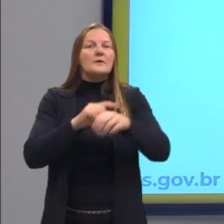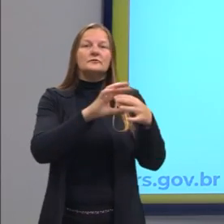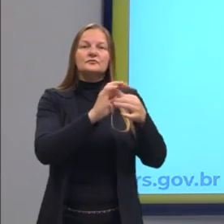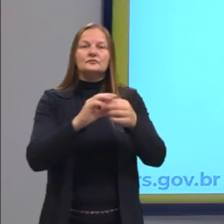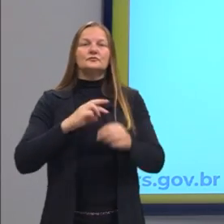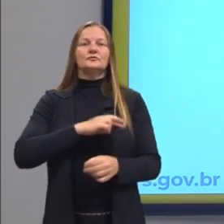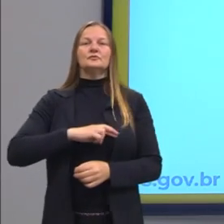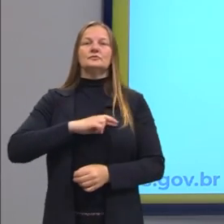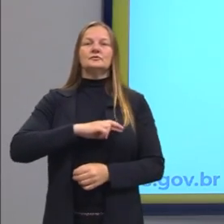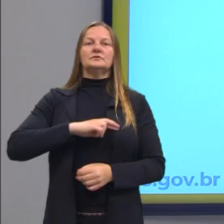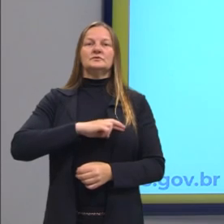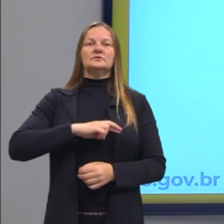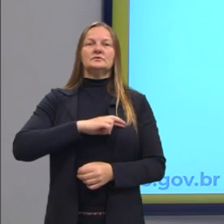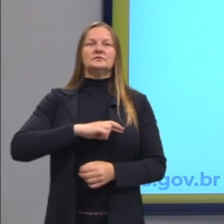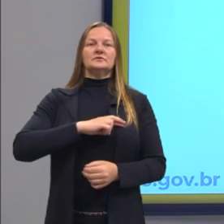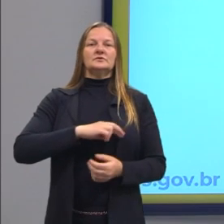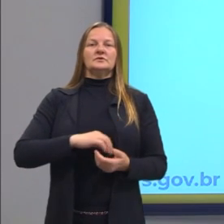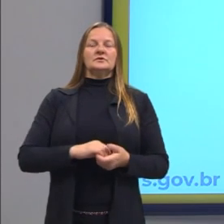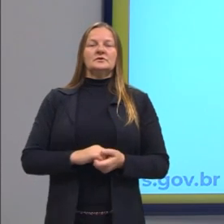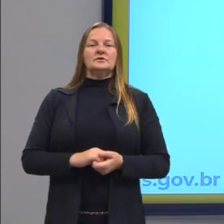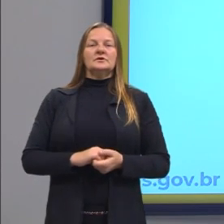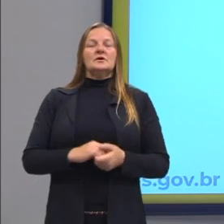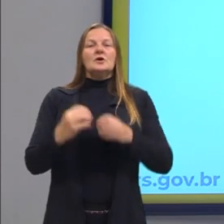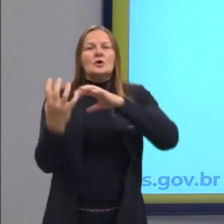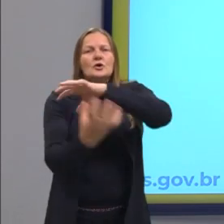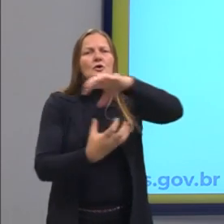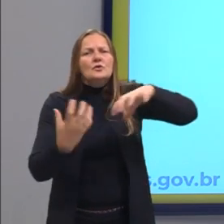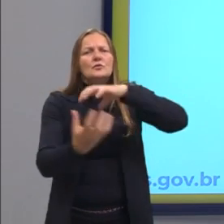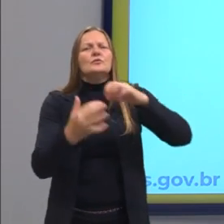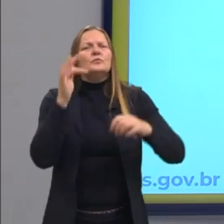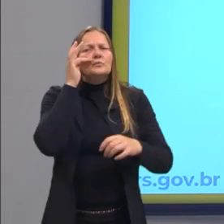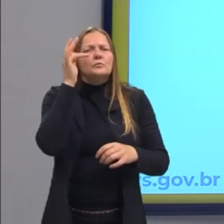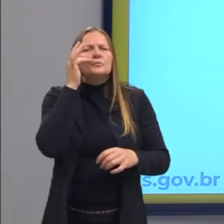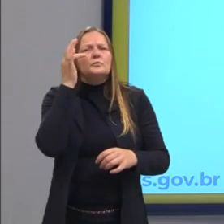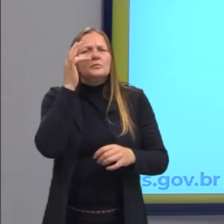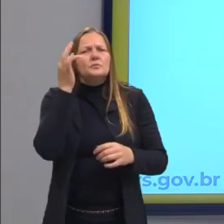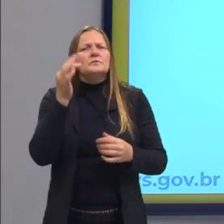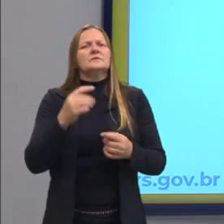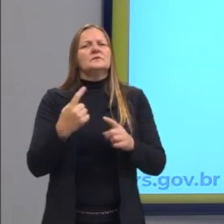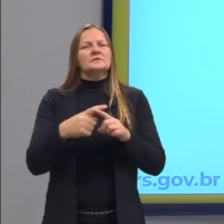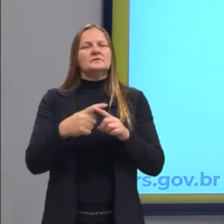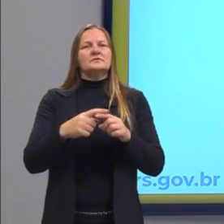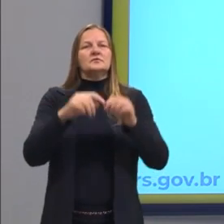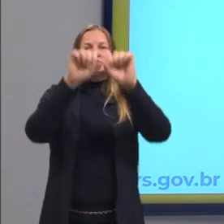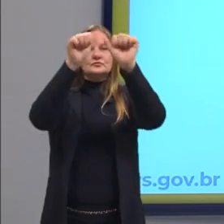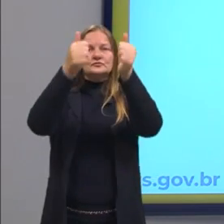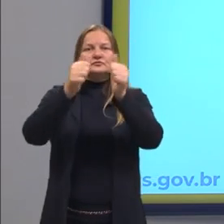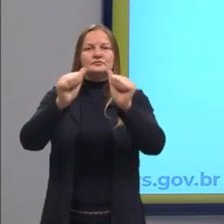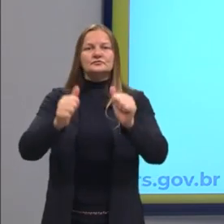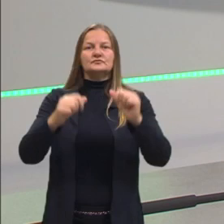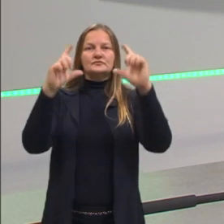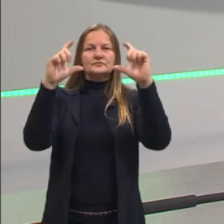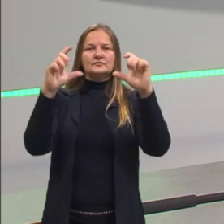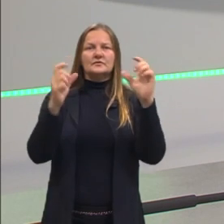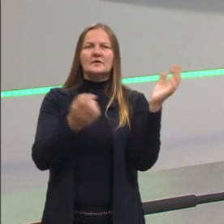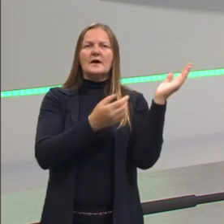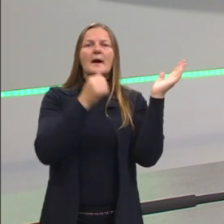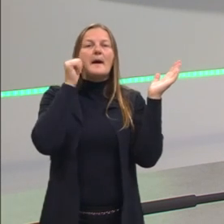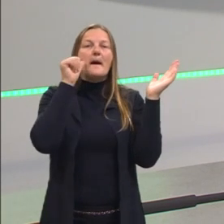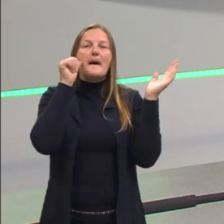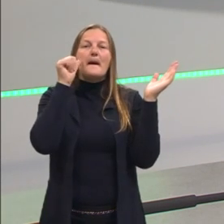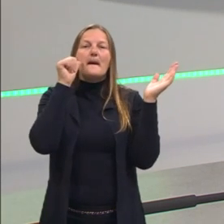romantismo, é essa questão da Revolução Francesa. Então aqui nós temos a imagem de uma moça